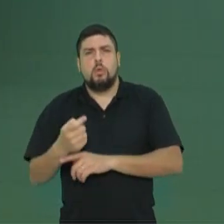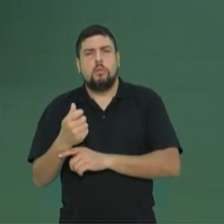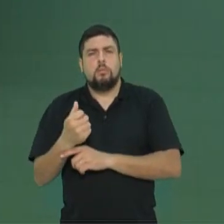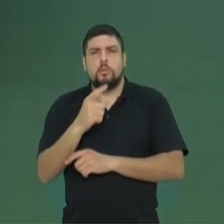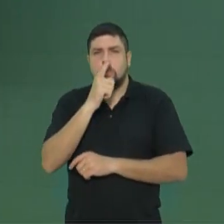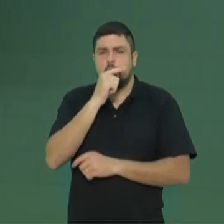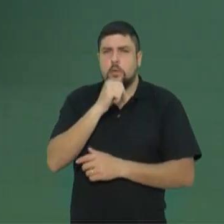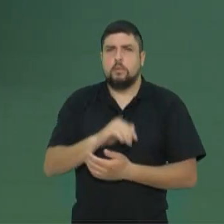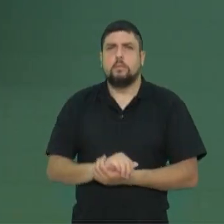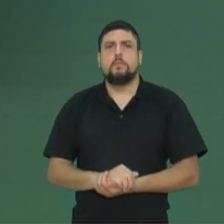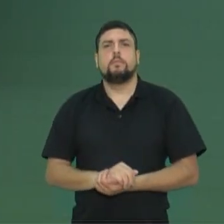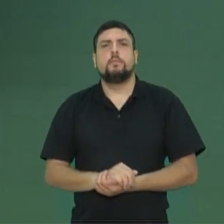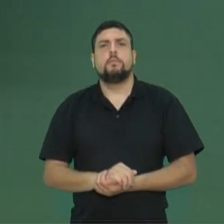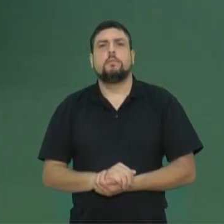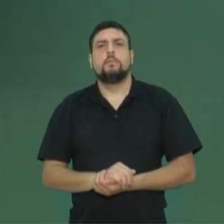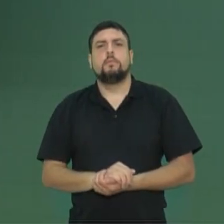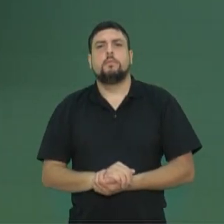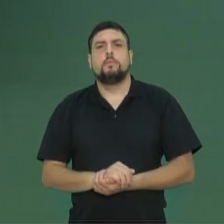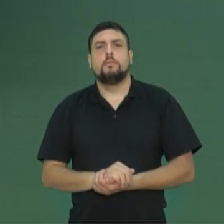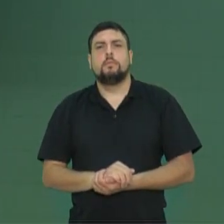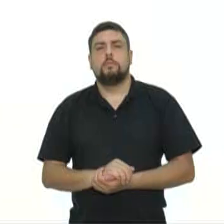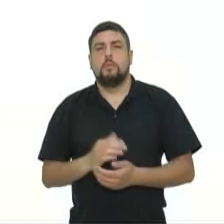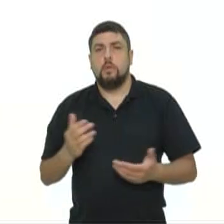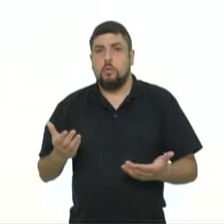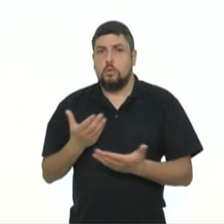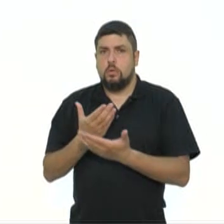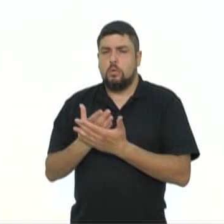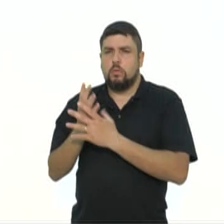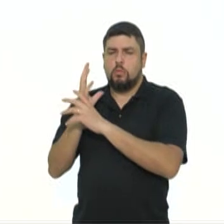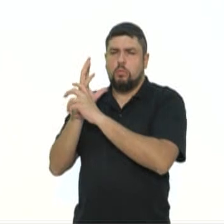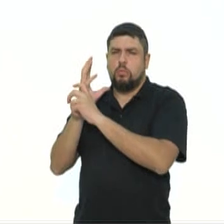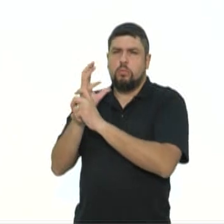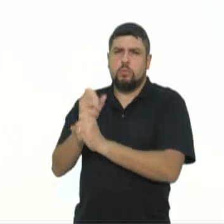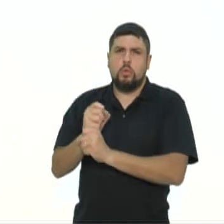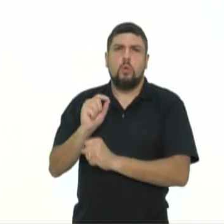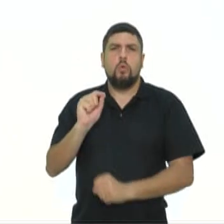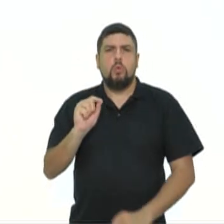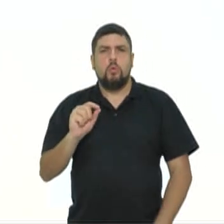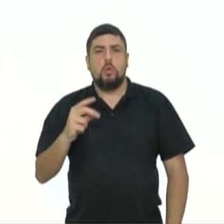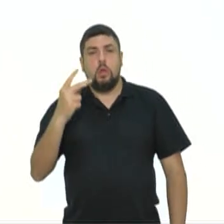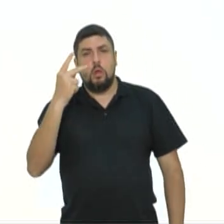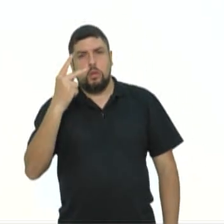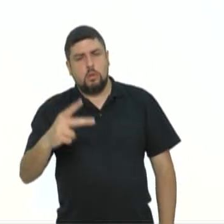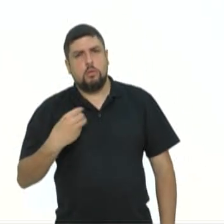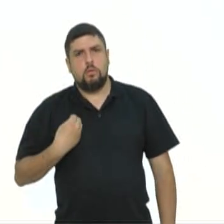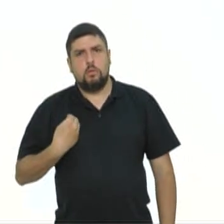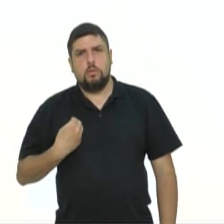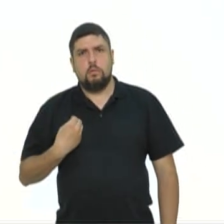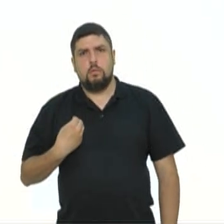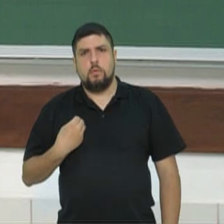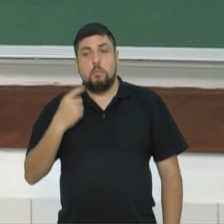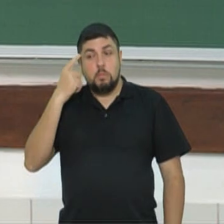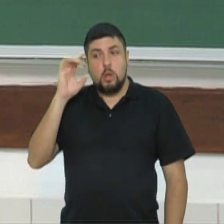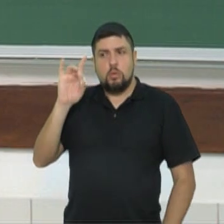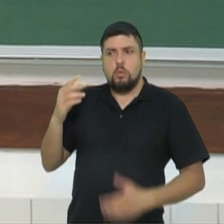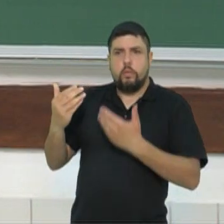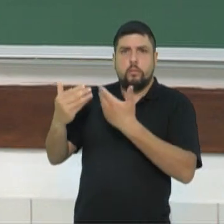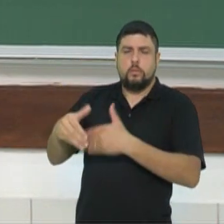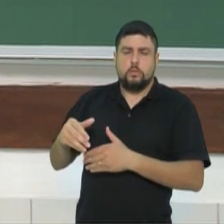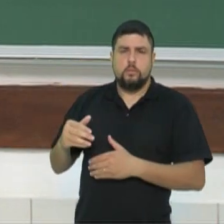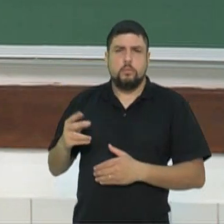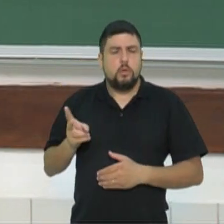Ótimo? Pessoal, tudo o que estudamos é para a vida, não para uma avaliação. Tá bom?